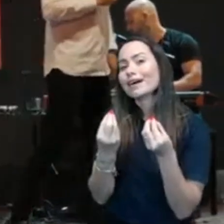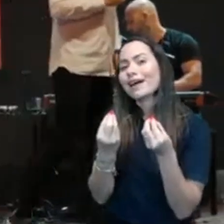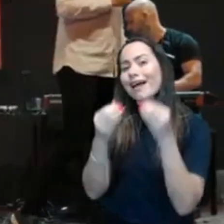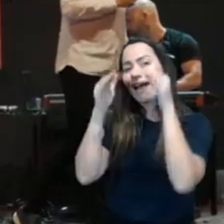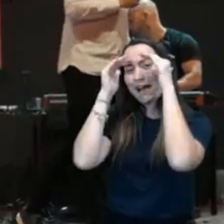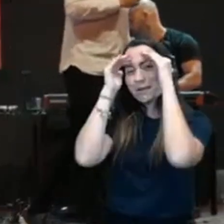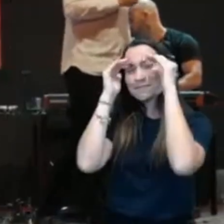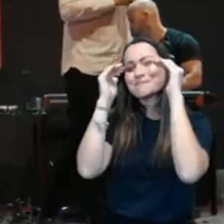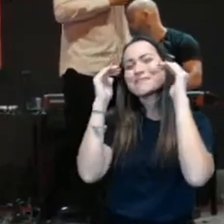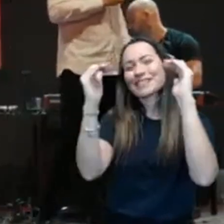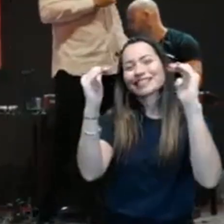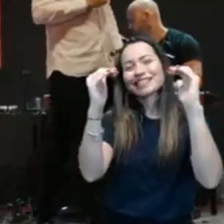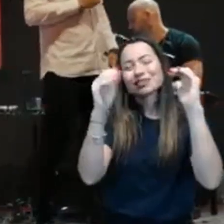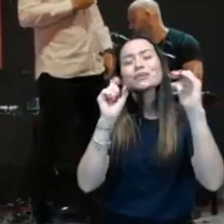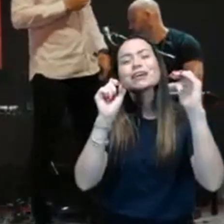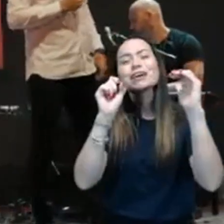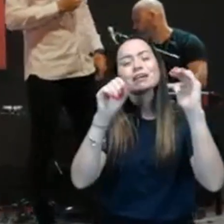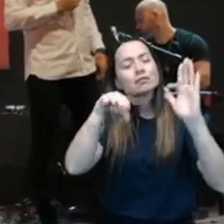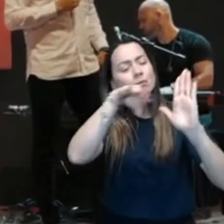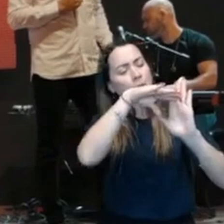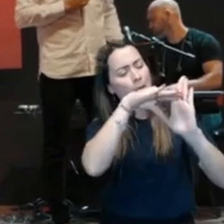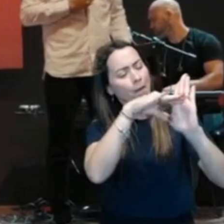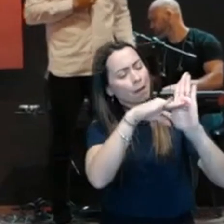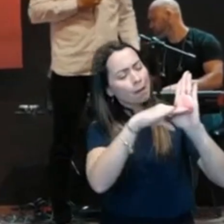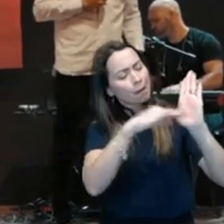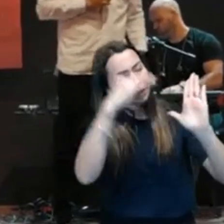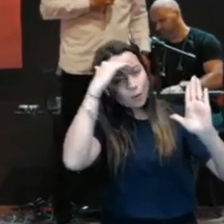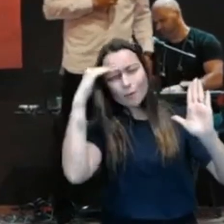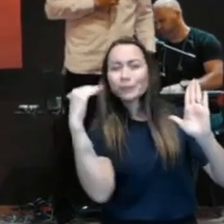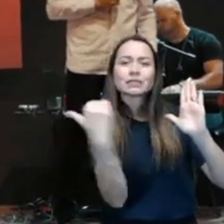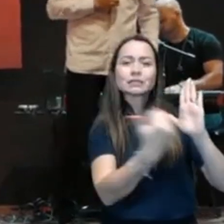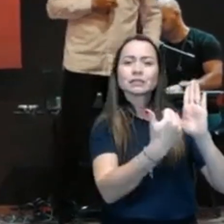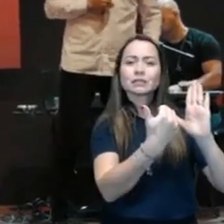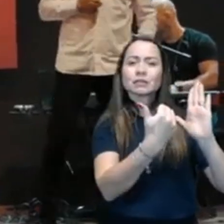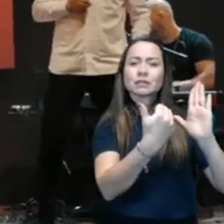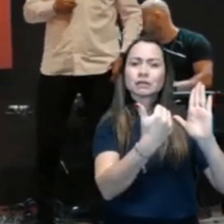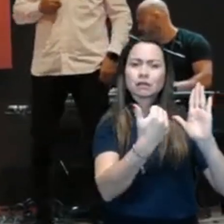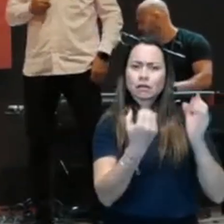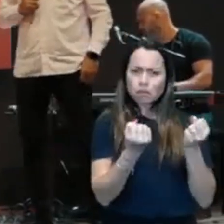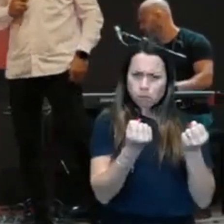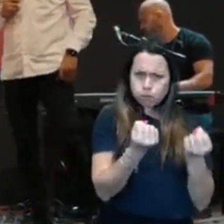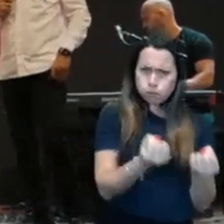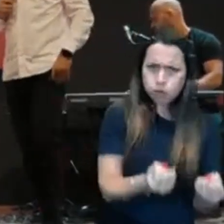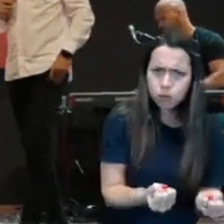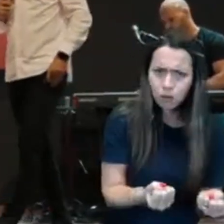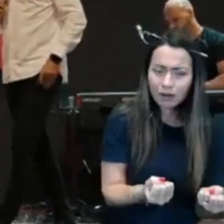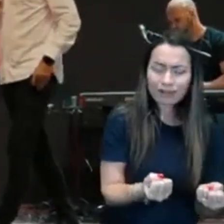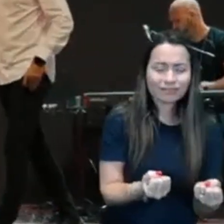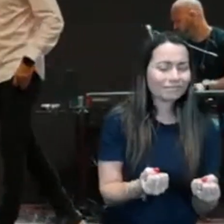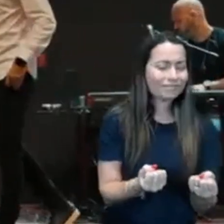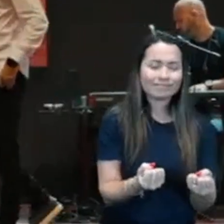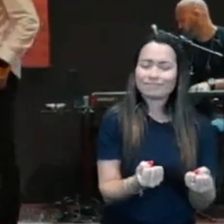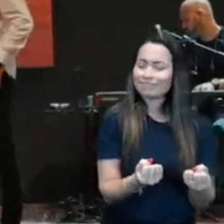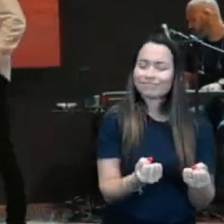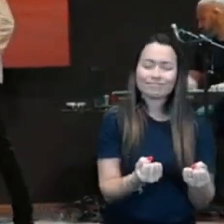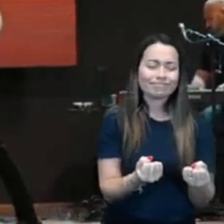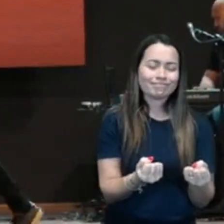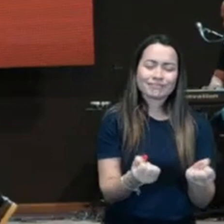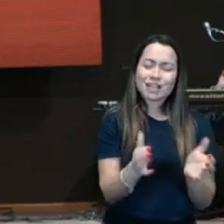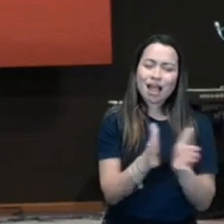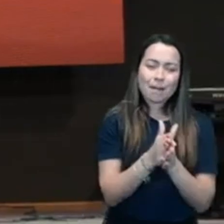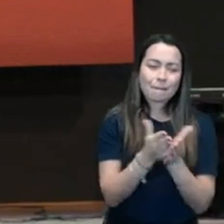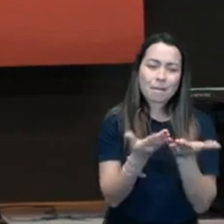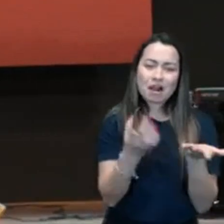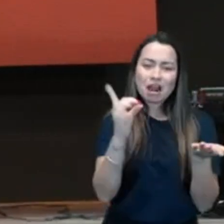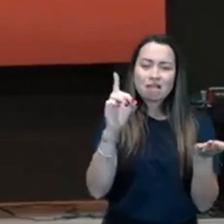Obedecendo os seus mandamentos, que não são pesados, que não é julgo, a Bíblia não é uma carta